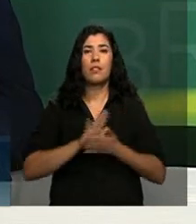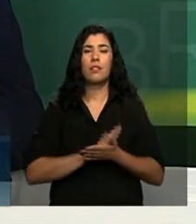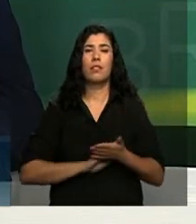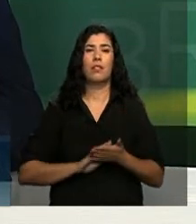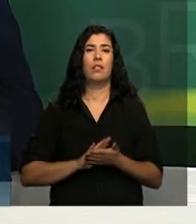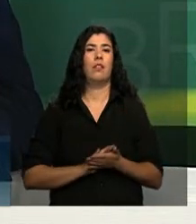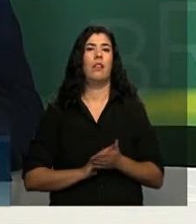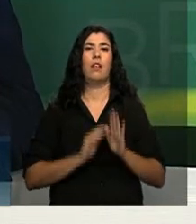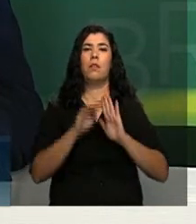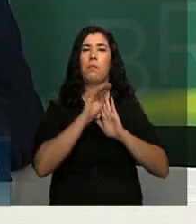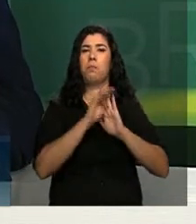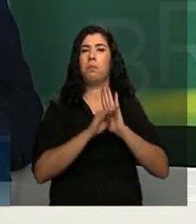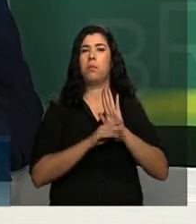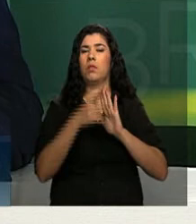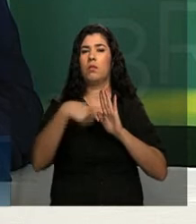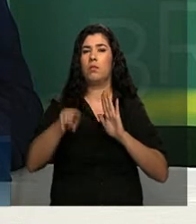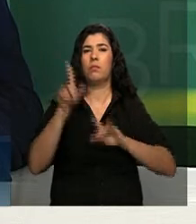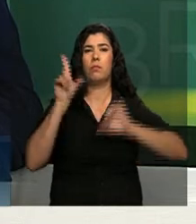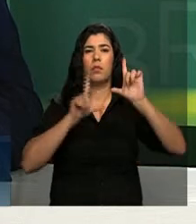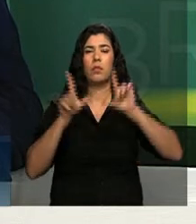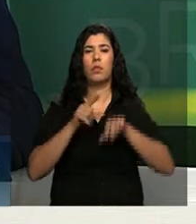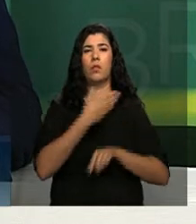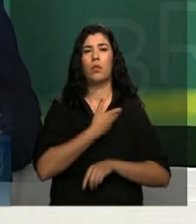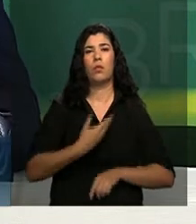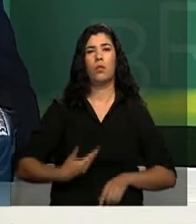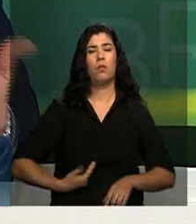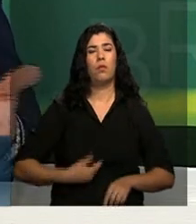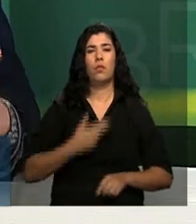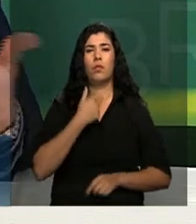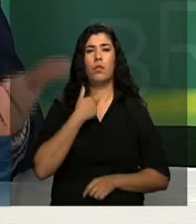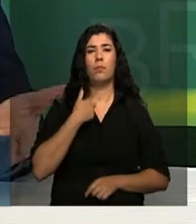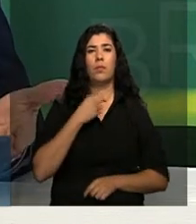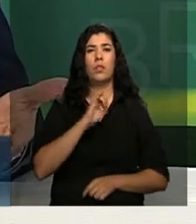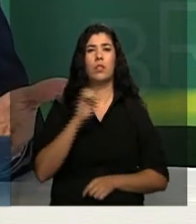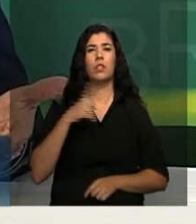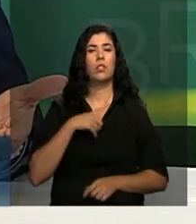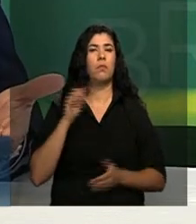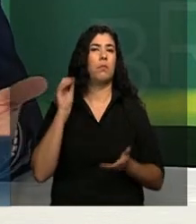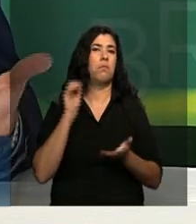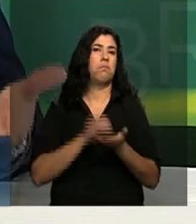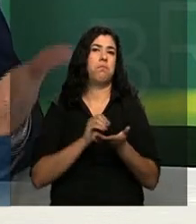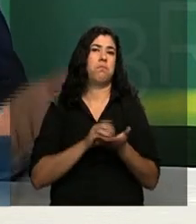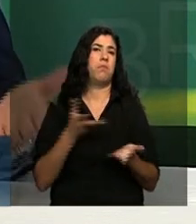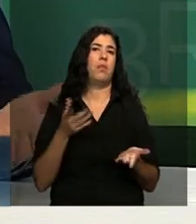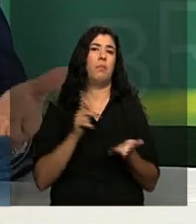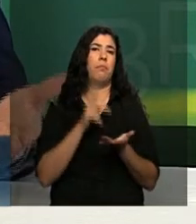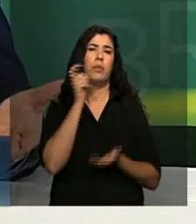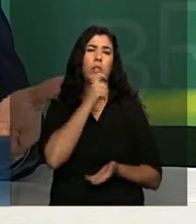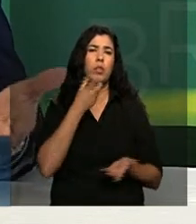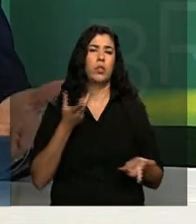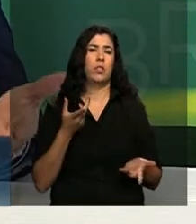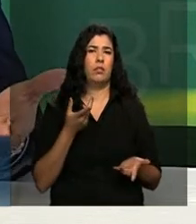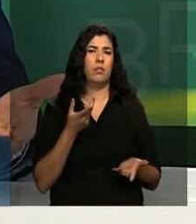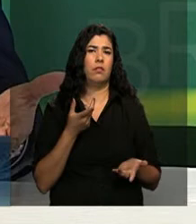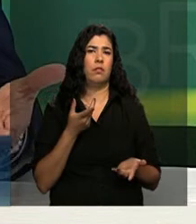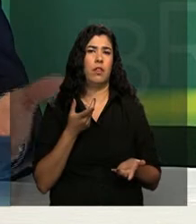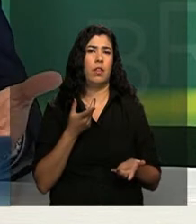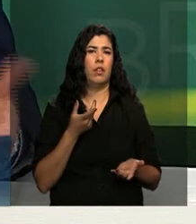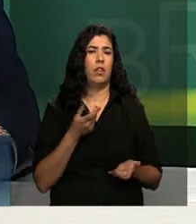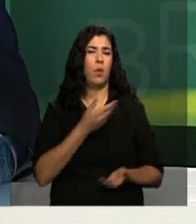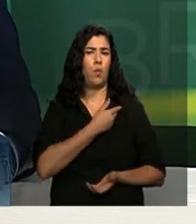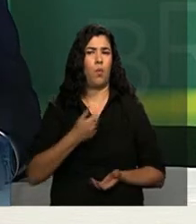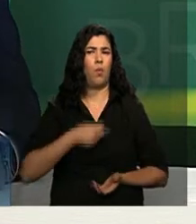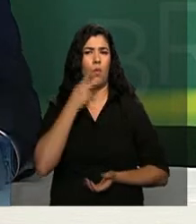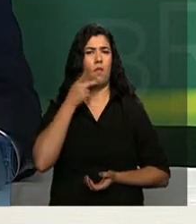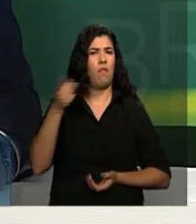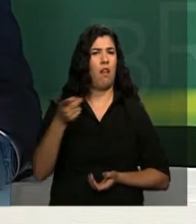pautado pela imprensa que o governo não deva, nem se for uma inverdade. O governo tem que dizer que não é verdadeiro o